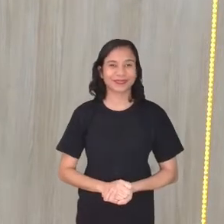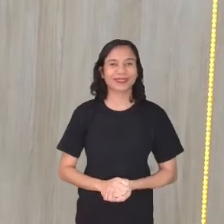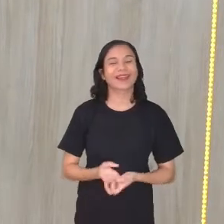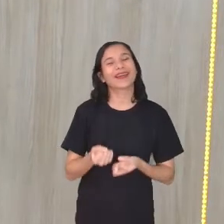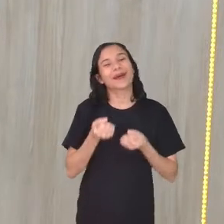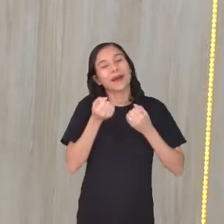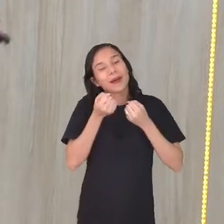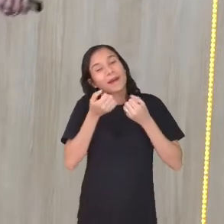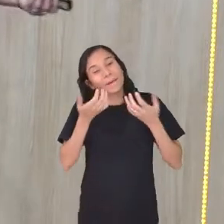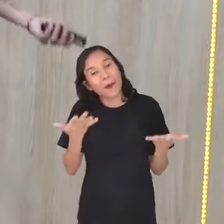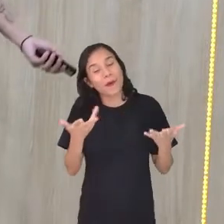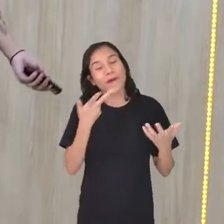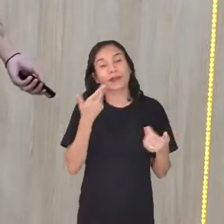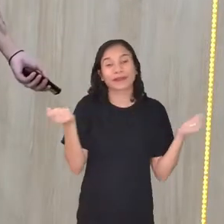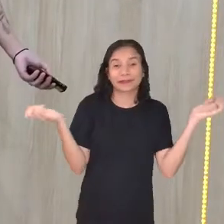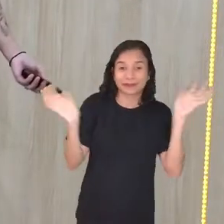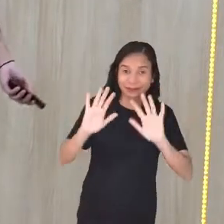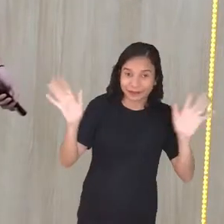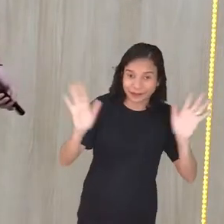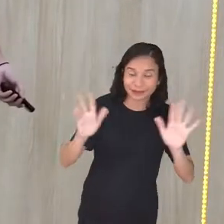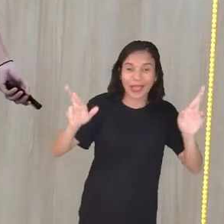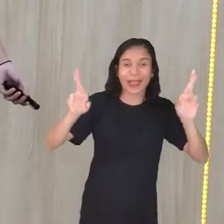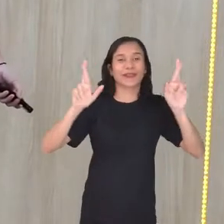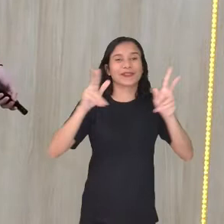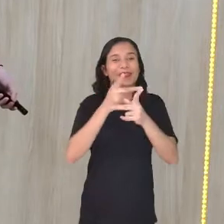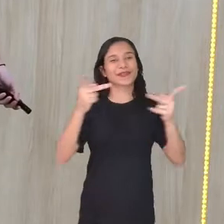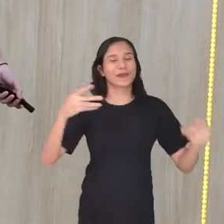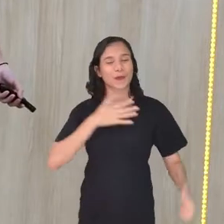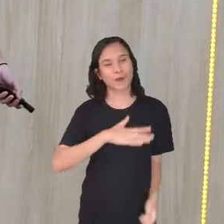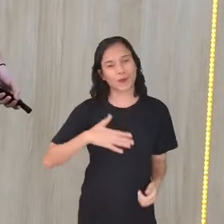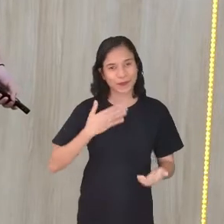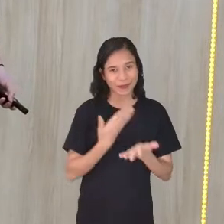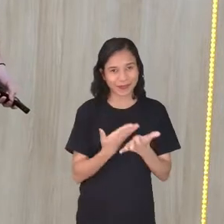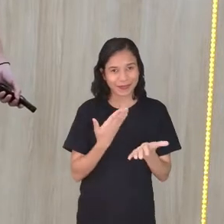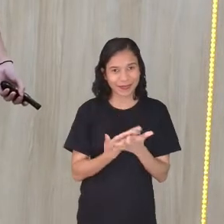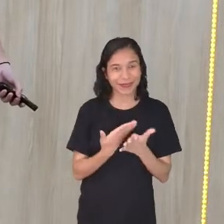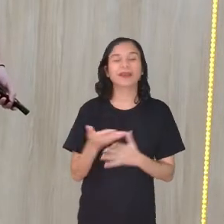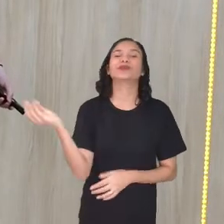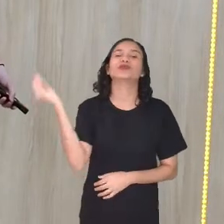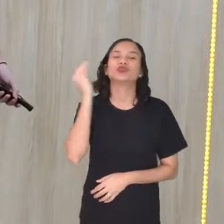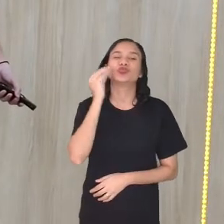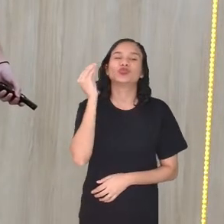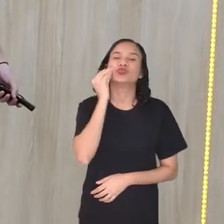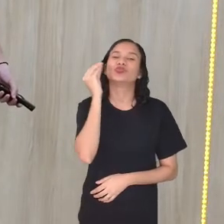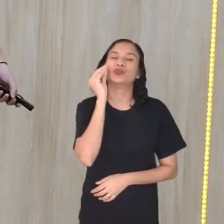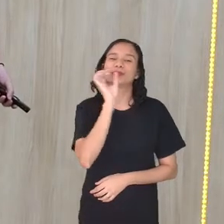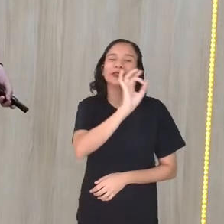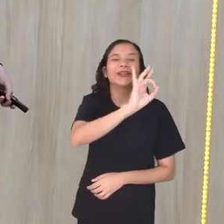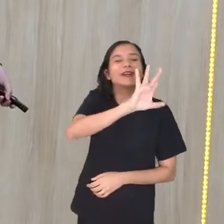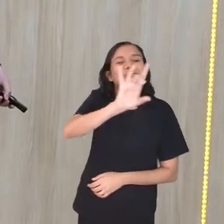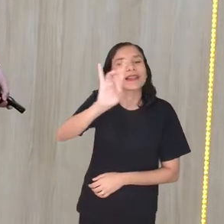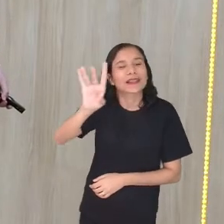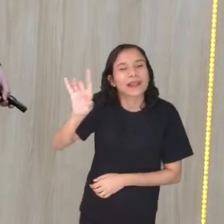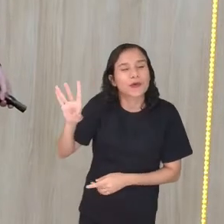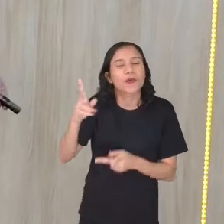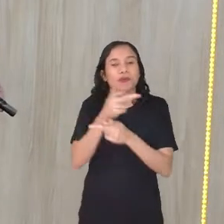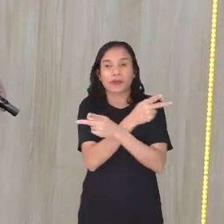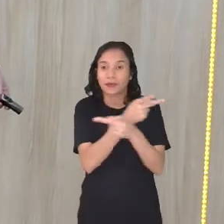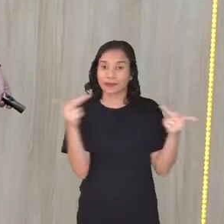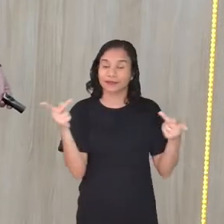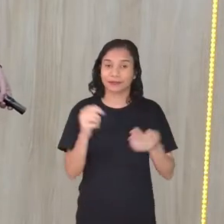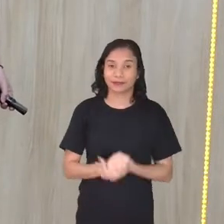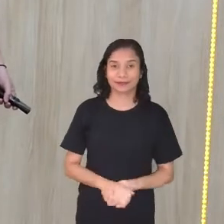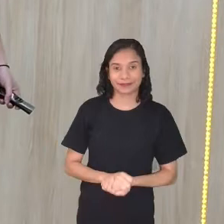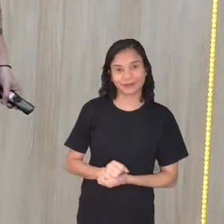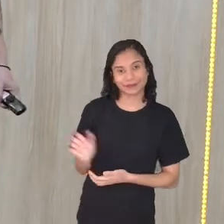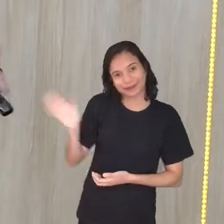Bom, gente, eu vou ficando por aqui. Eu espero que vocês tenham gostado da aula. Beijo no coração de cada um e cada uma de vocês.